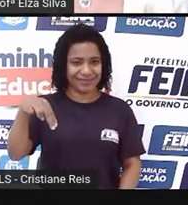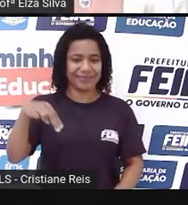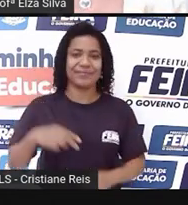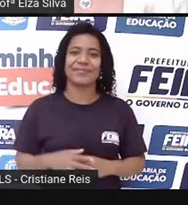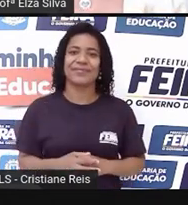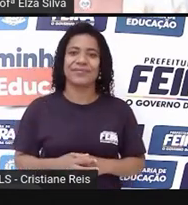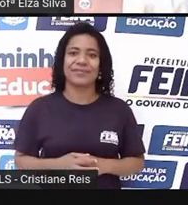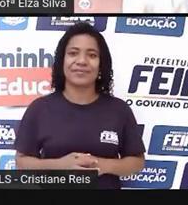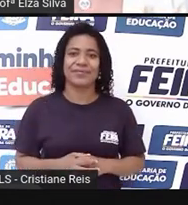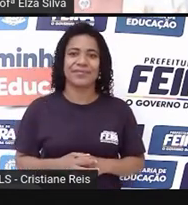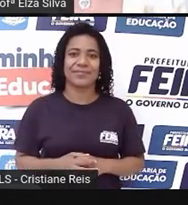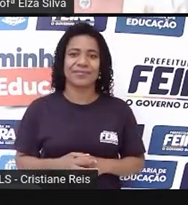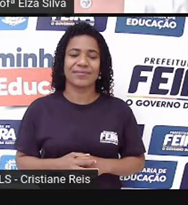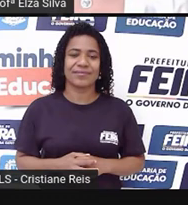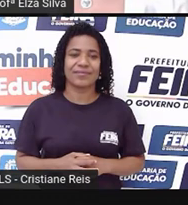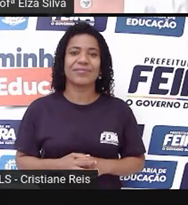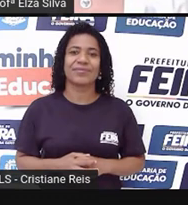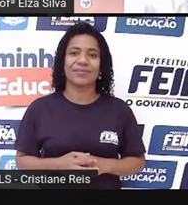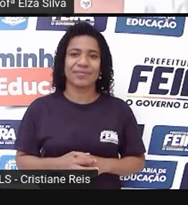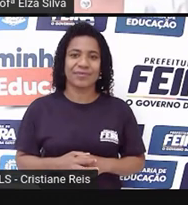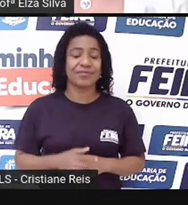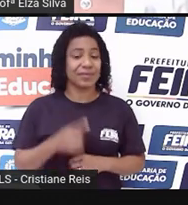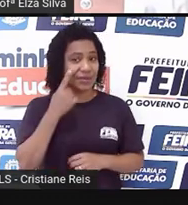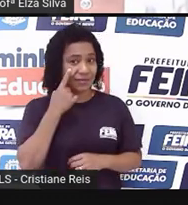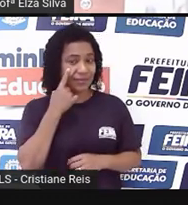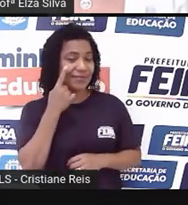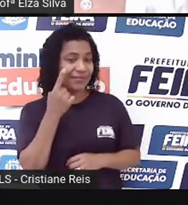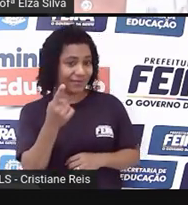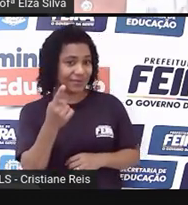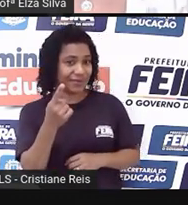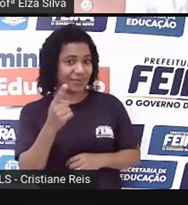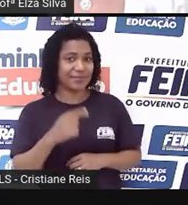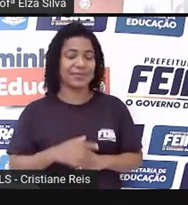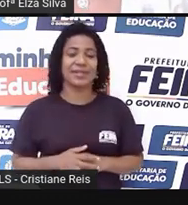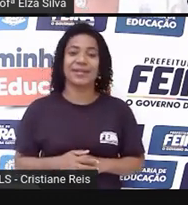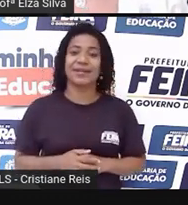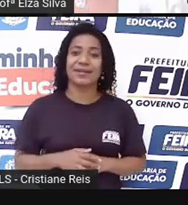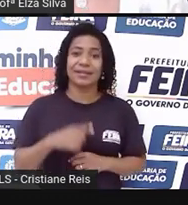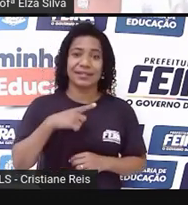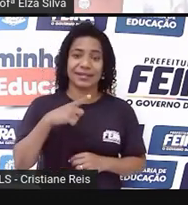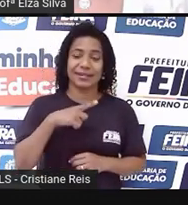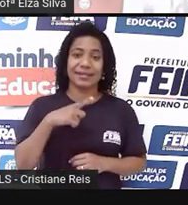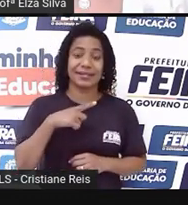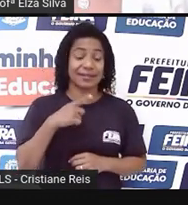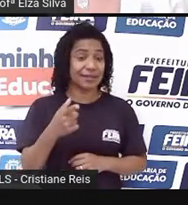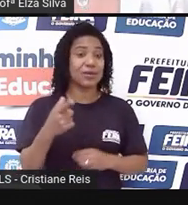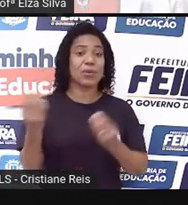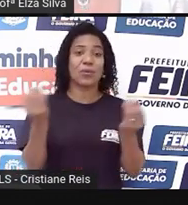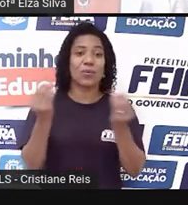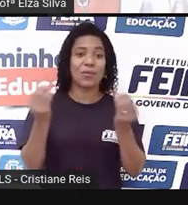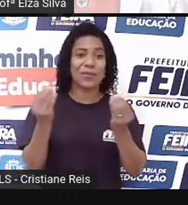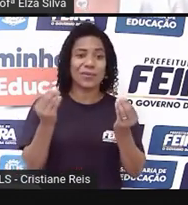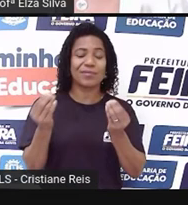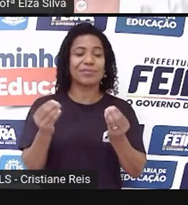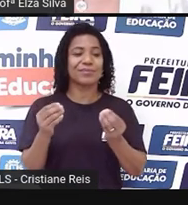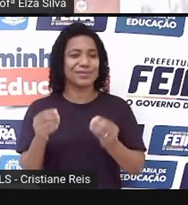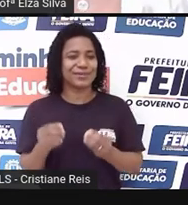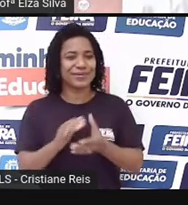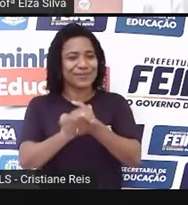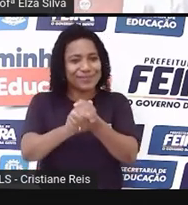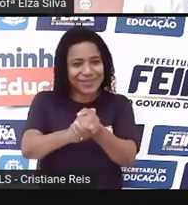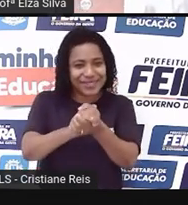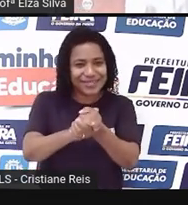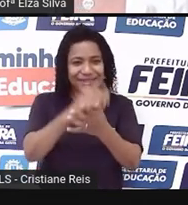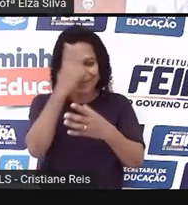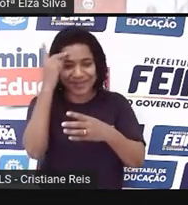Greeting name. No caso aqui, greeting é a expressão de cumprimento que você utiliza. E o nome da